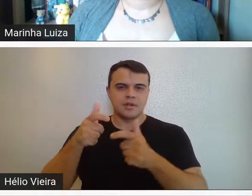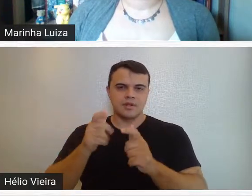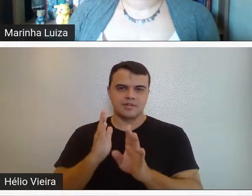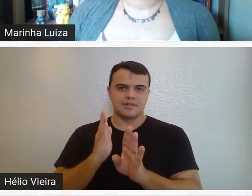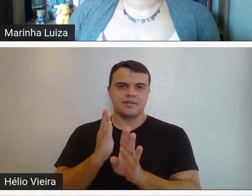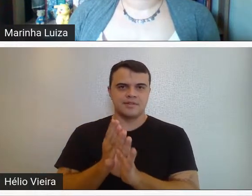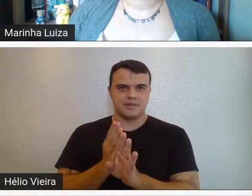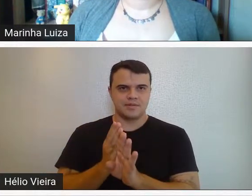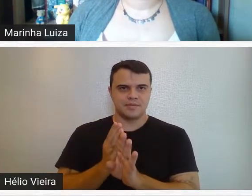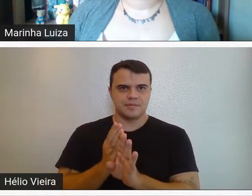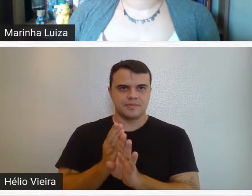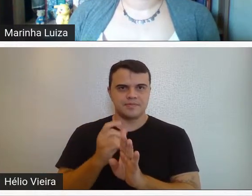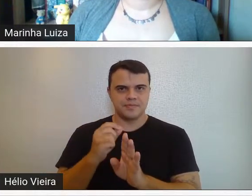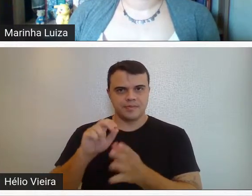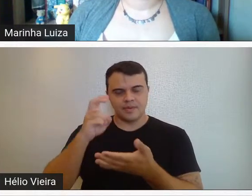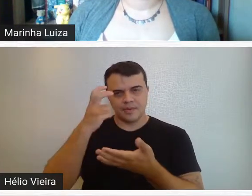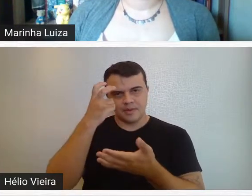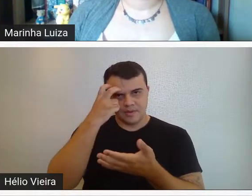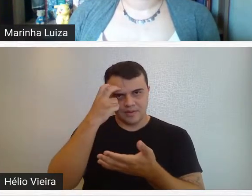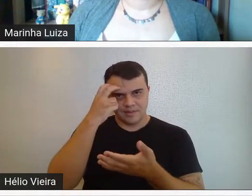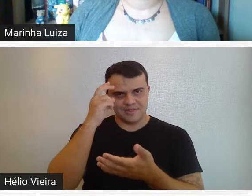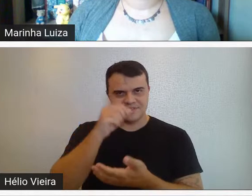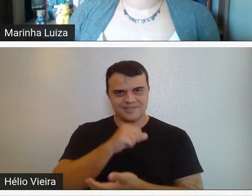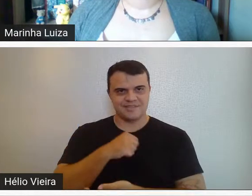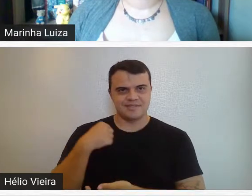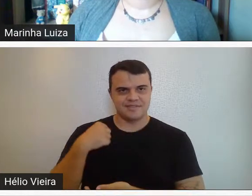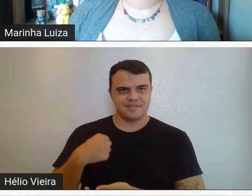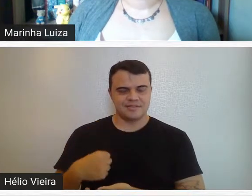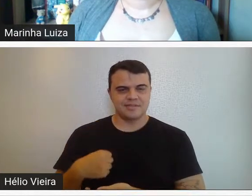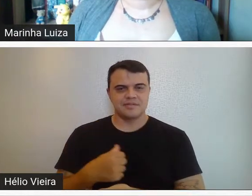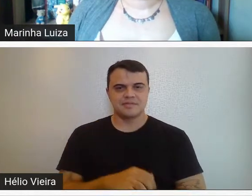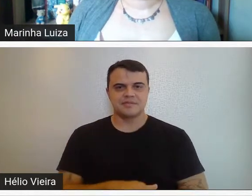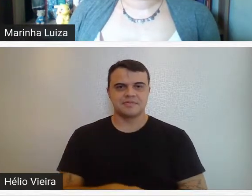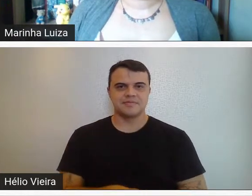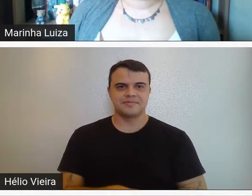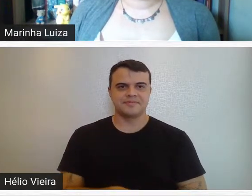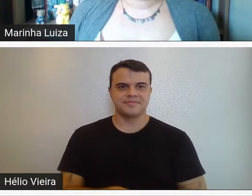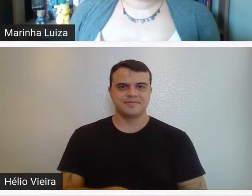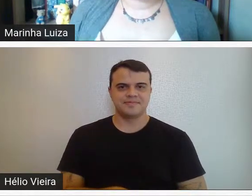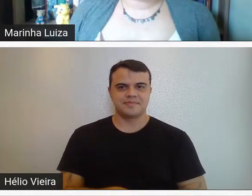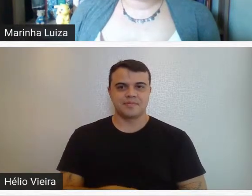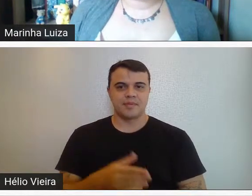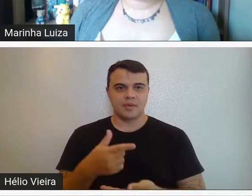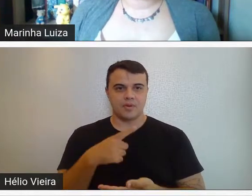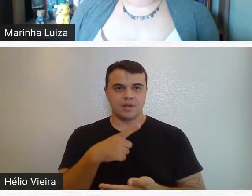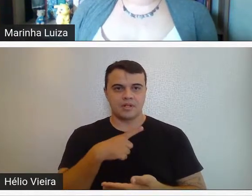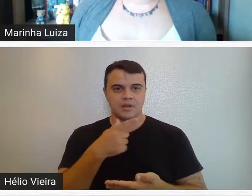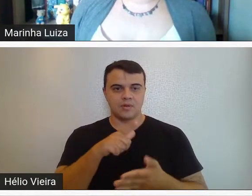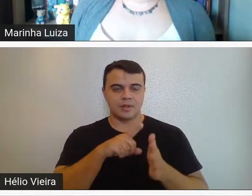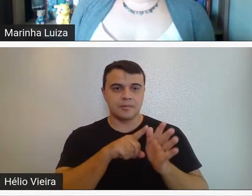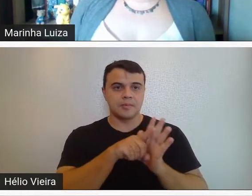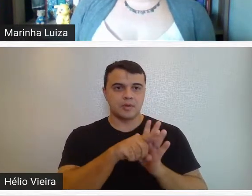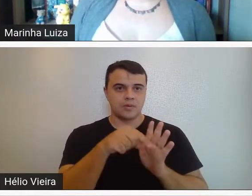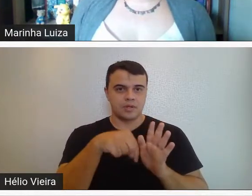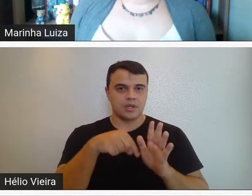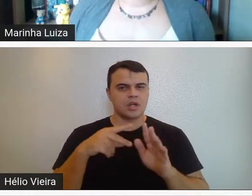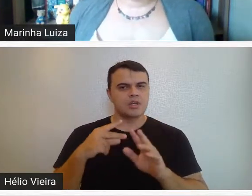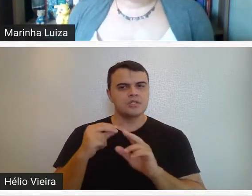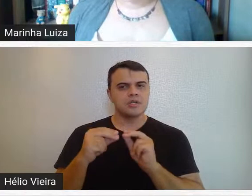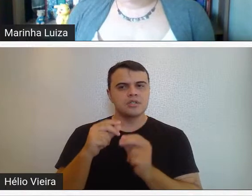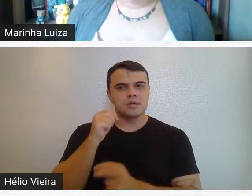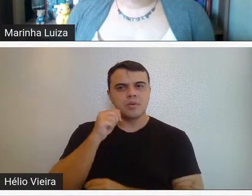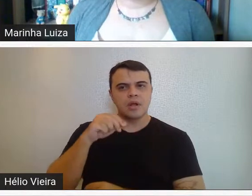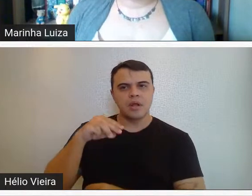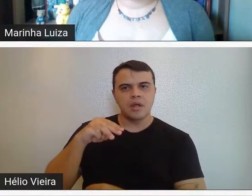com a pintura chinesa. A gente tem uma pergunta aqui no chat, é da